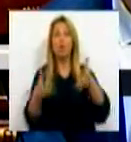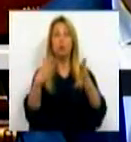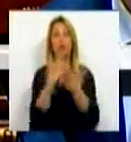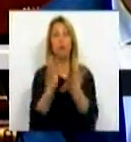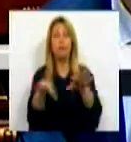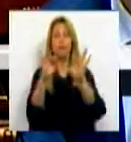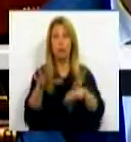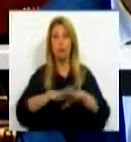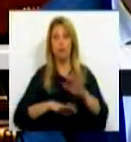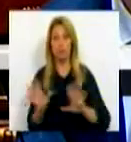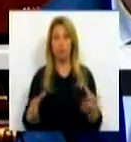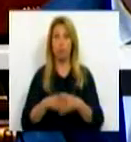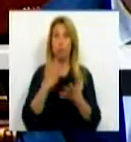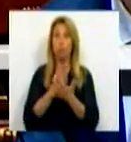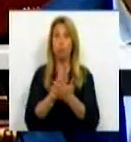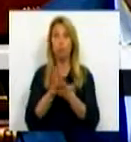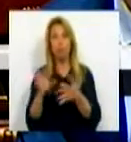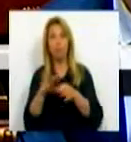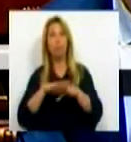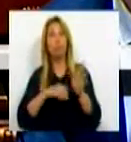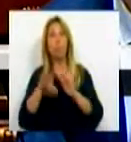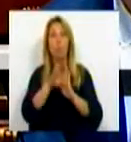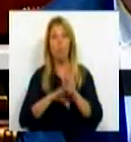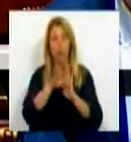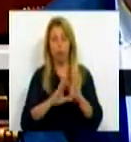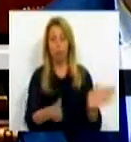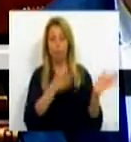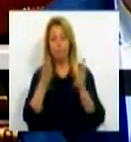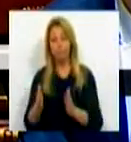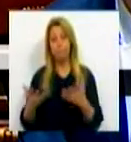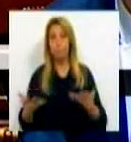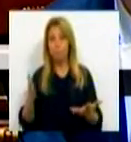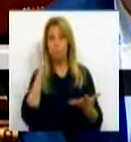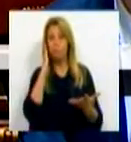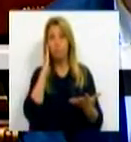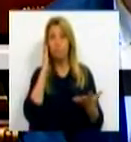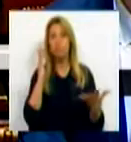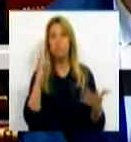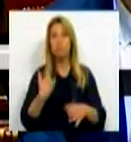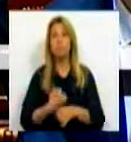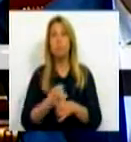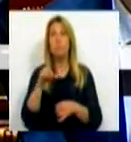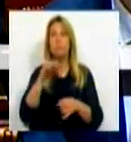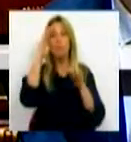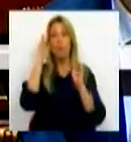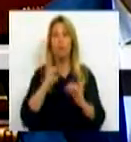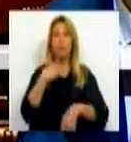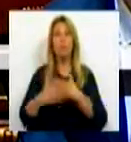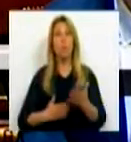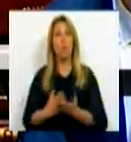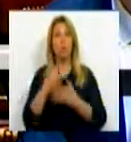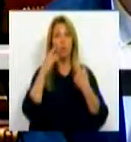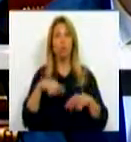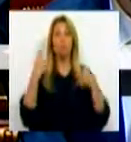com a comunidade educativa relativamente ao currículo. Por outro lado, estamos, neste momento, a trabalhar também para a formação contínua, para a